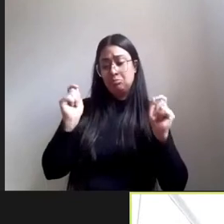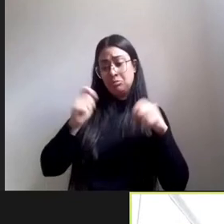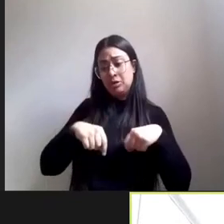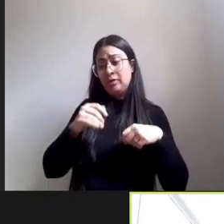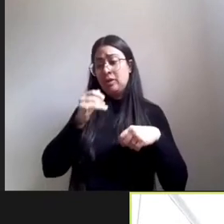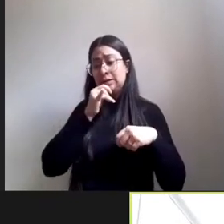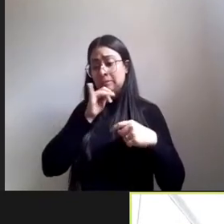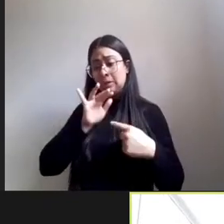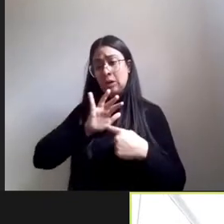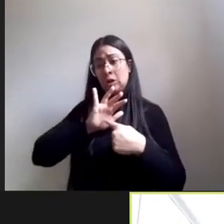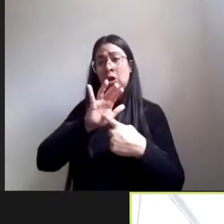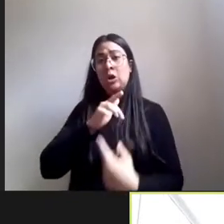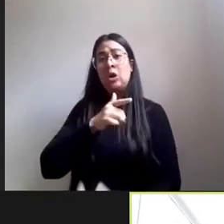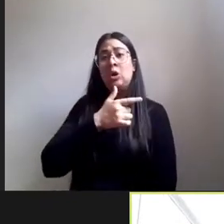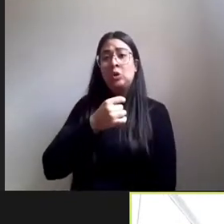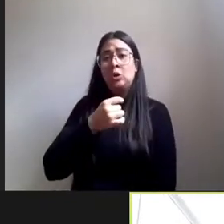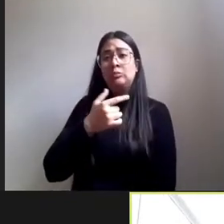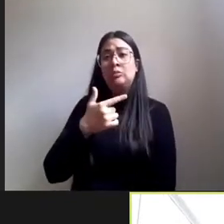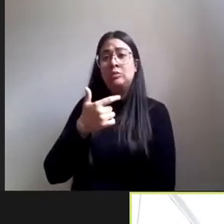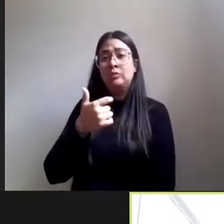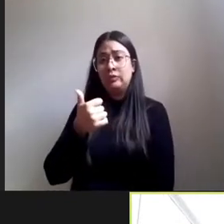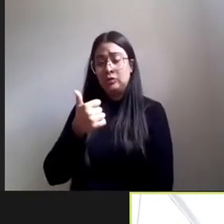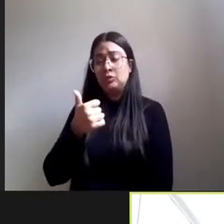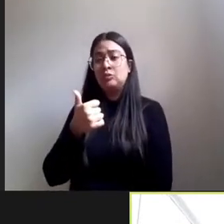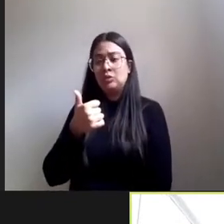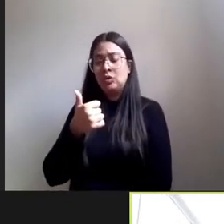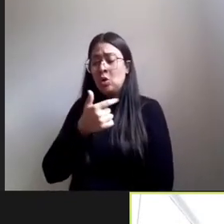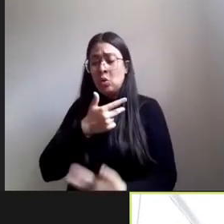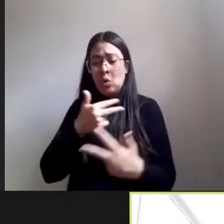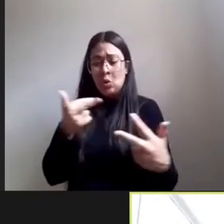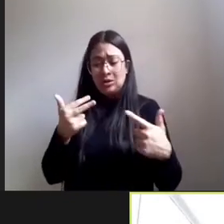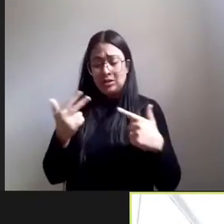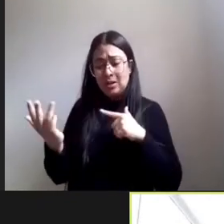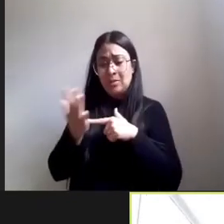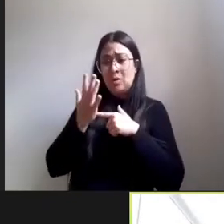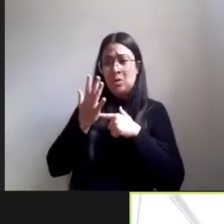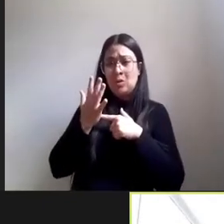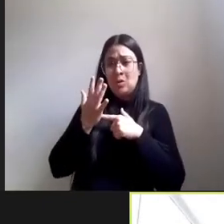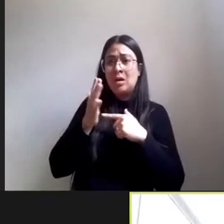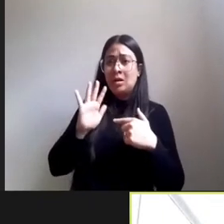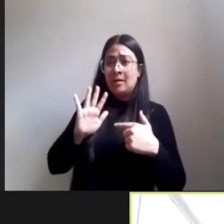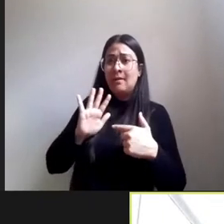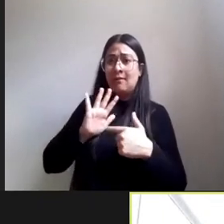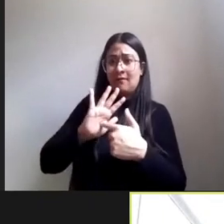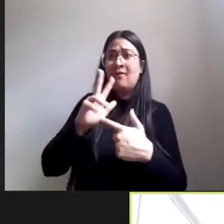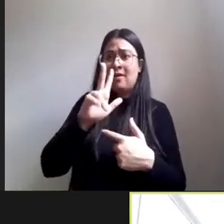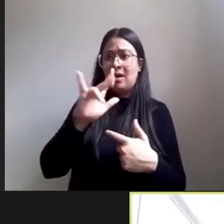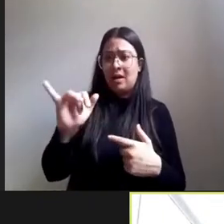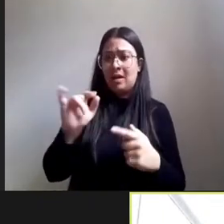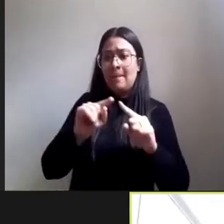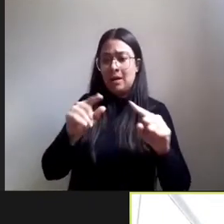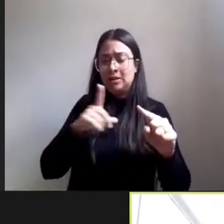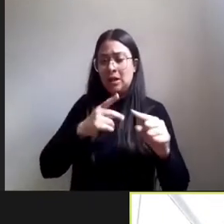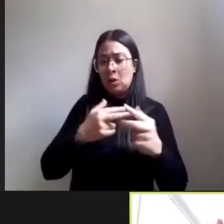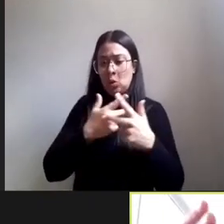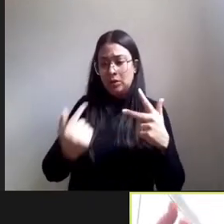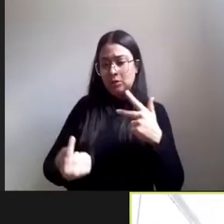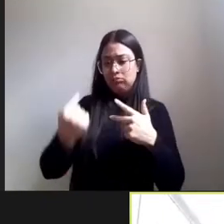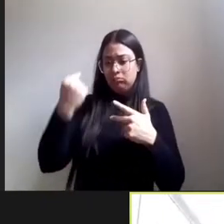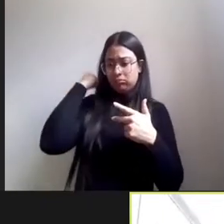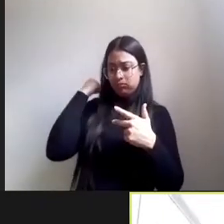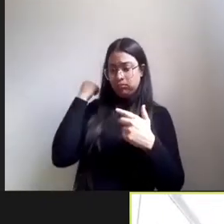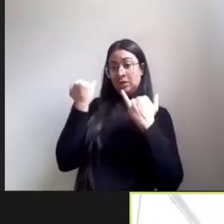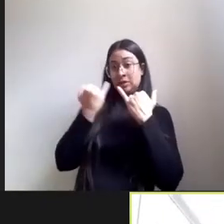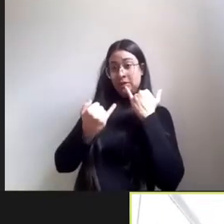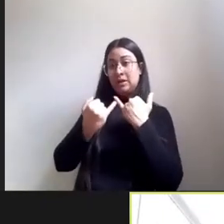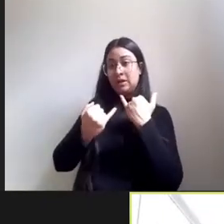um 2020 são coisas que aparecem em 2021 que tem a ver com o passado mas que tem a ver